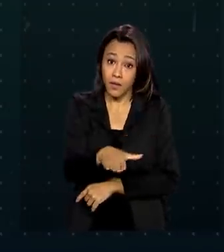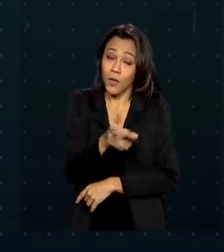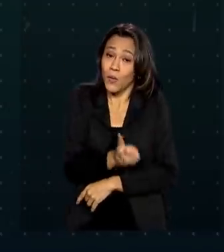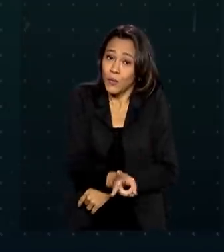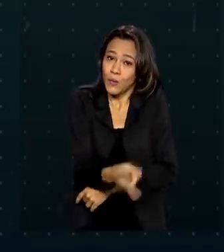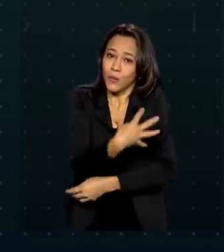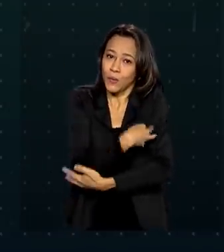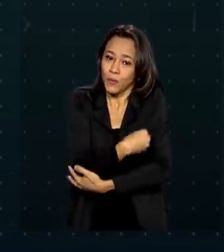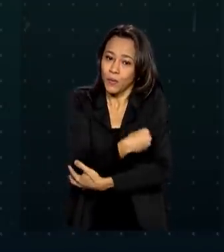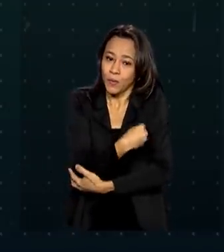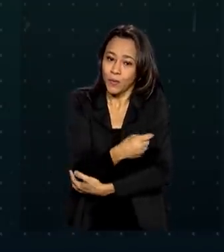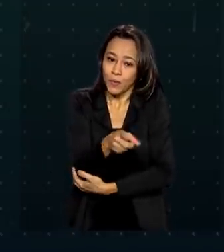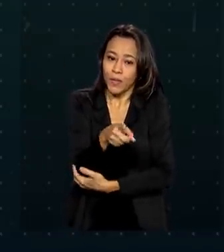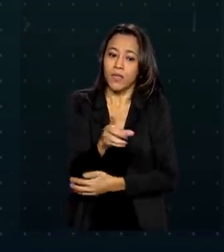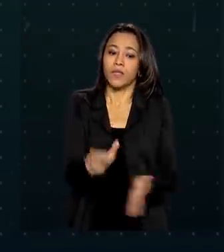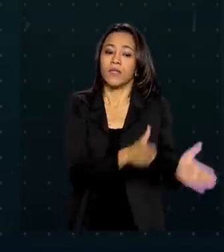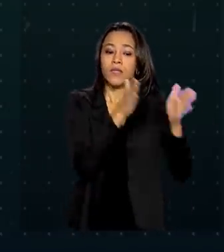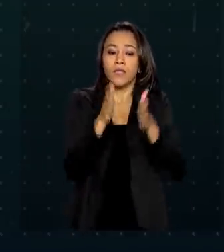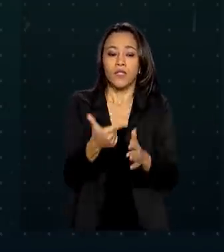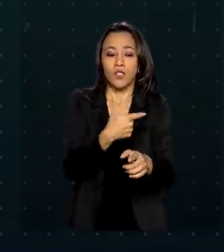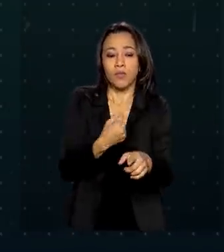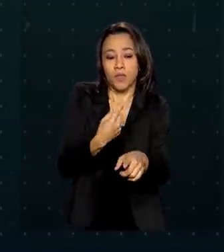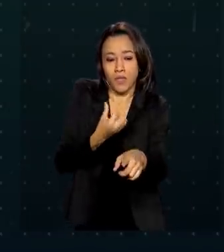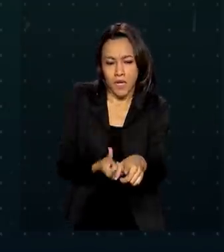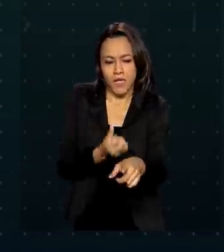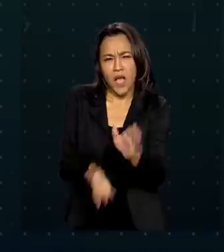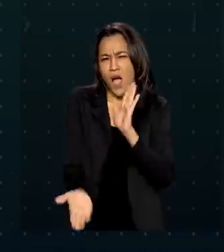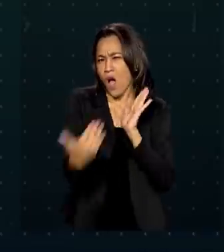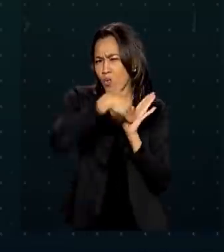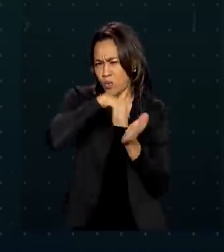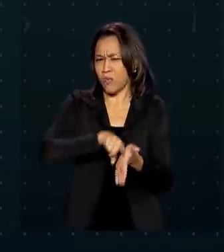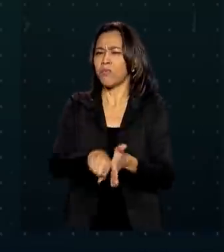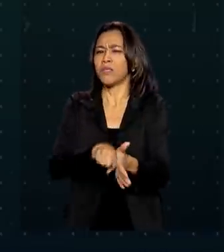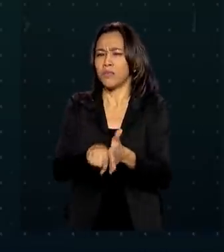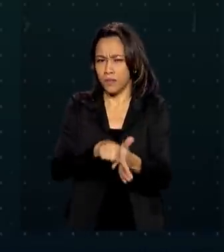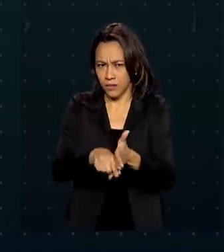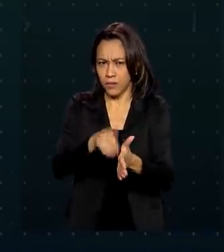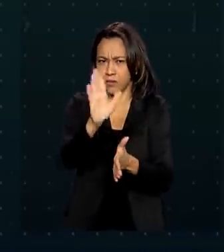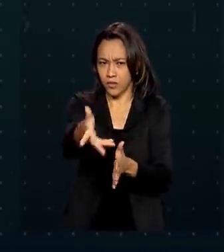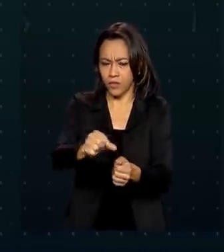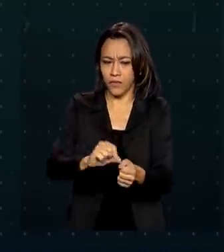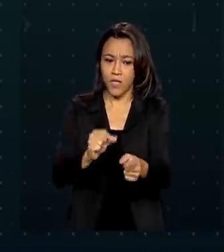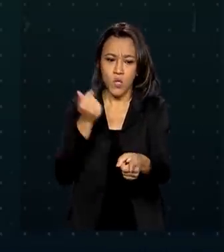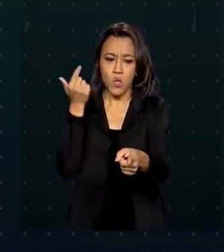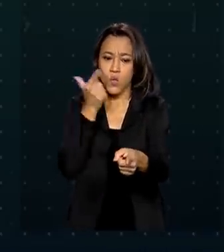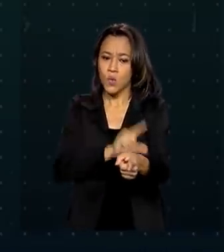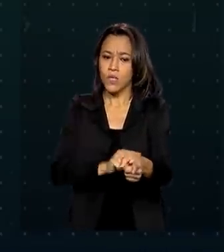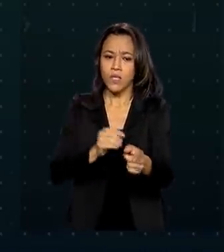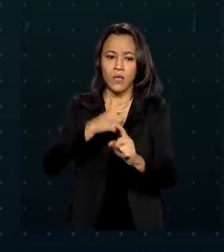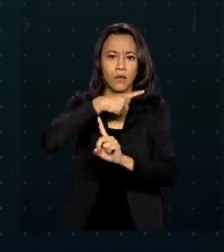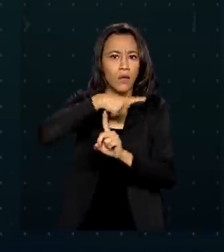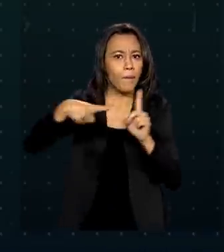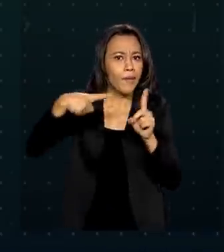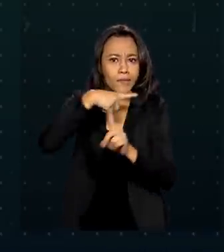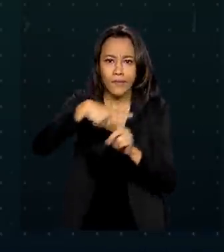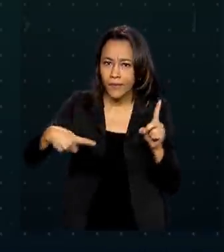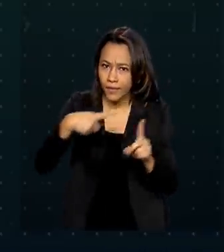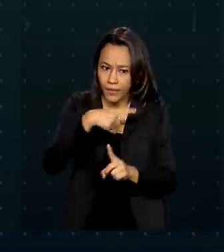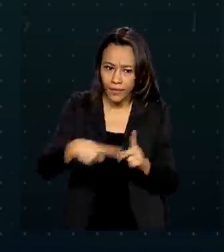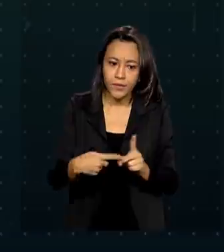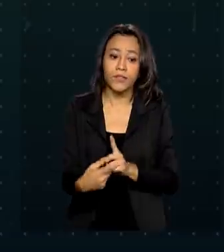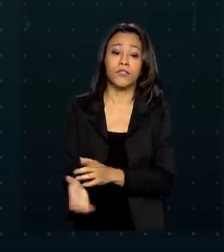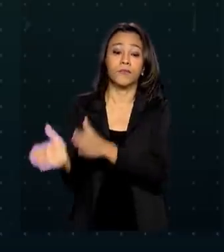ano de vida. Em 2006, ano da última pesquisa realizada, esse índice não alcançava nem a metade dos bebês.